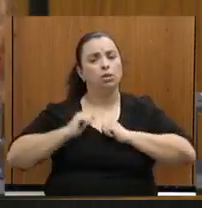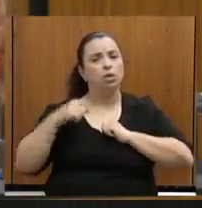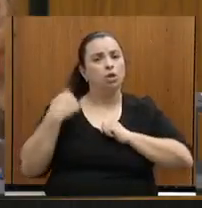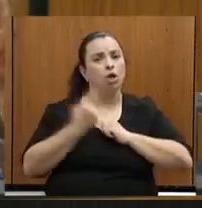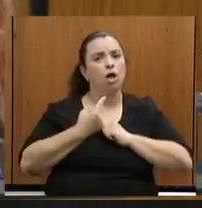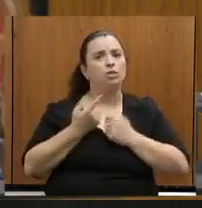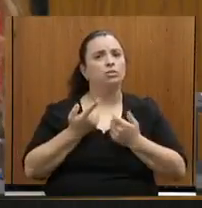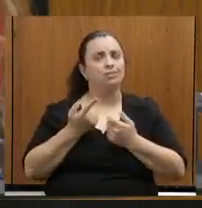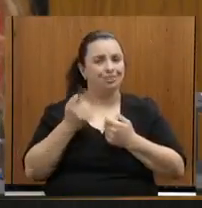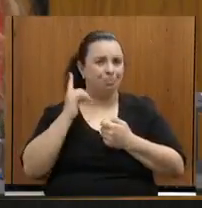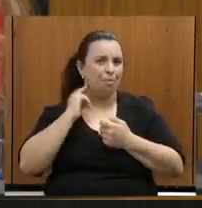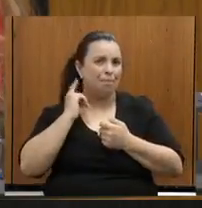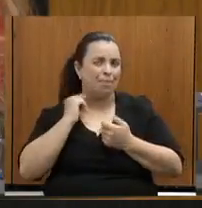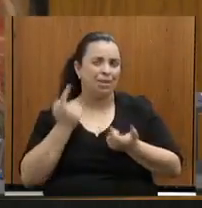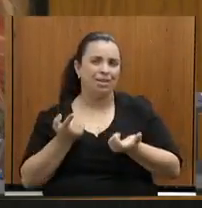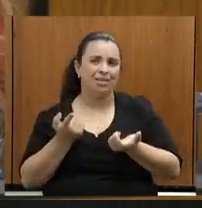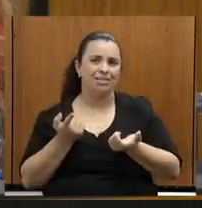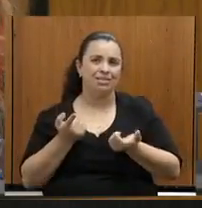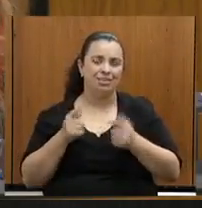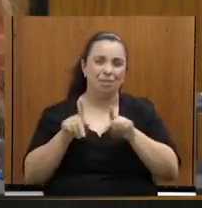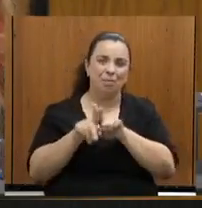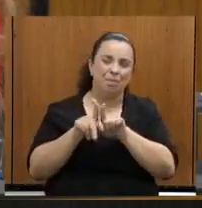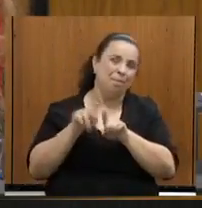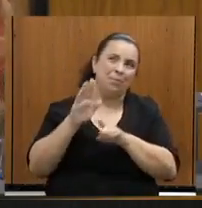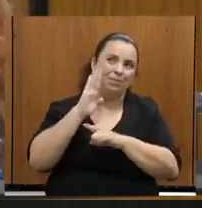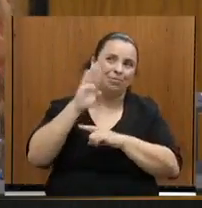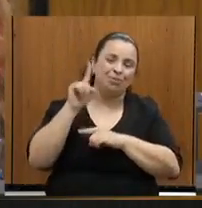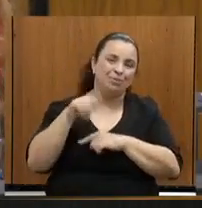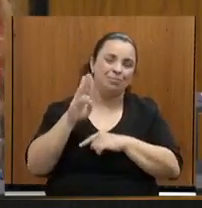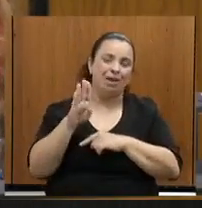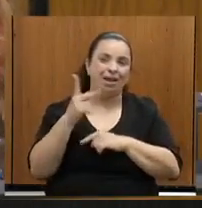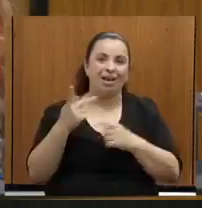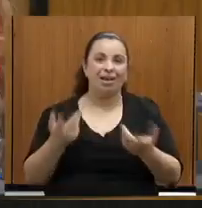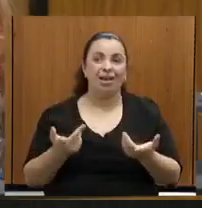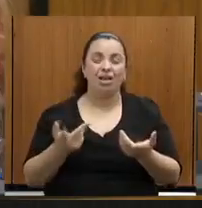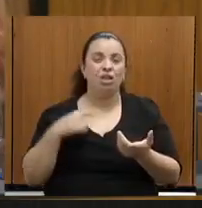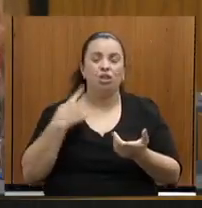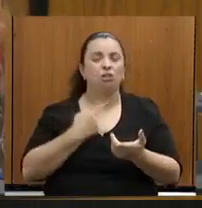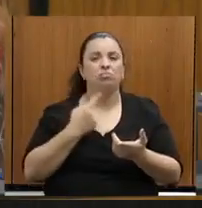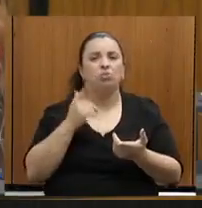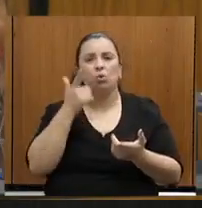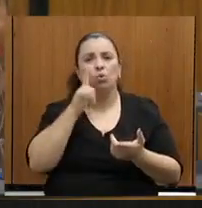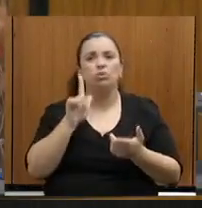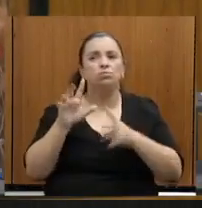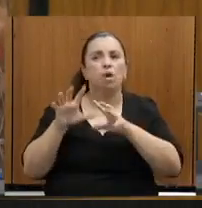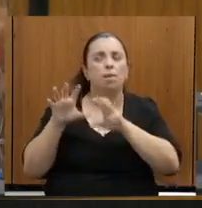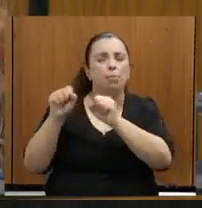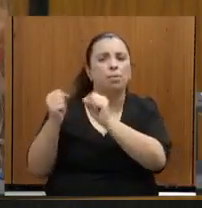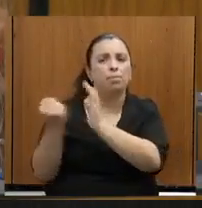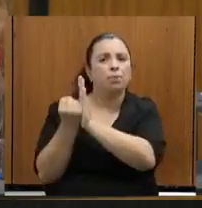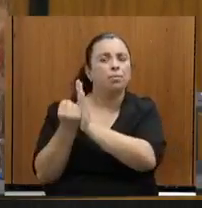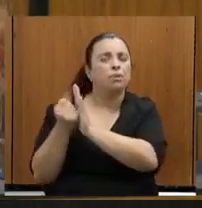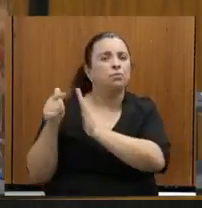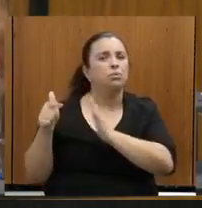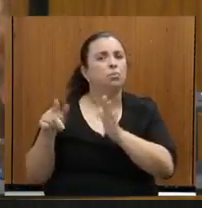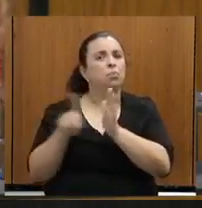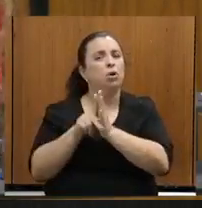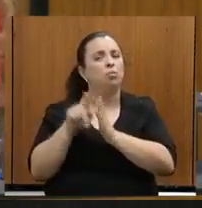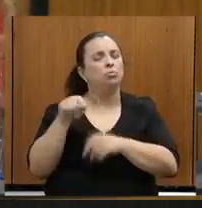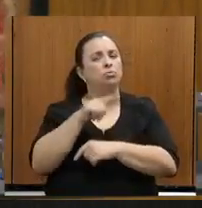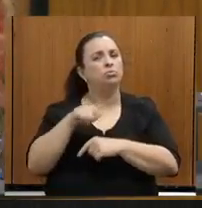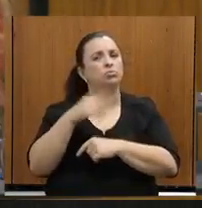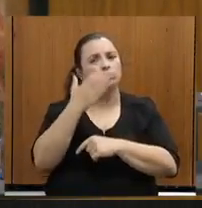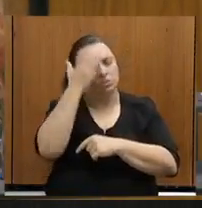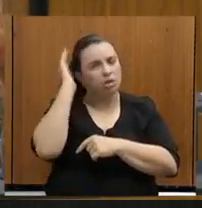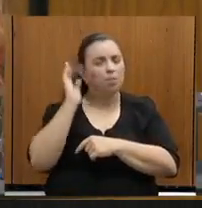e mineiras, nós não conseguimos o tombamento por parte aqui do governo do Estado. Então, a minha